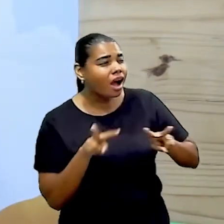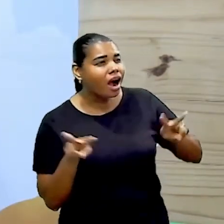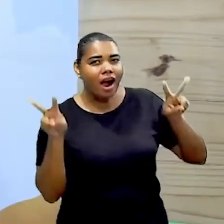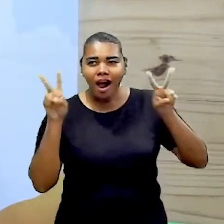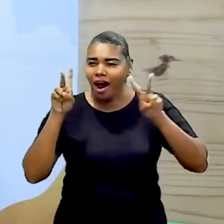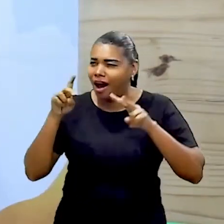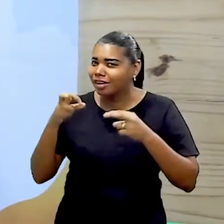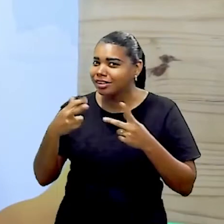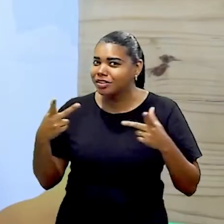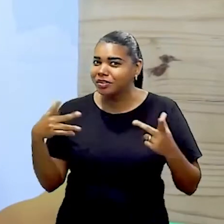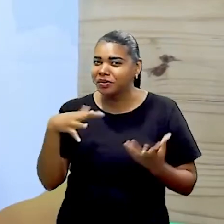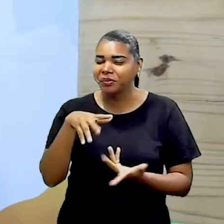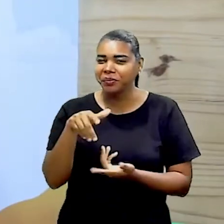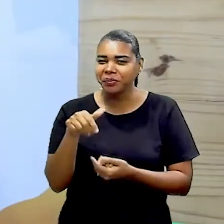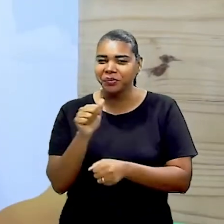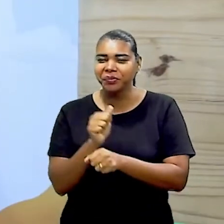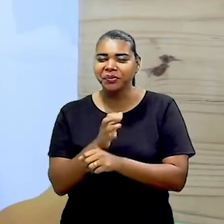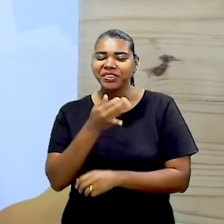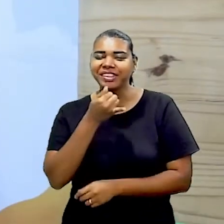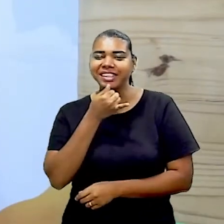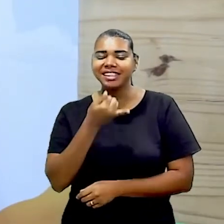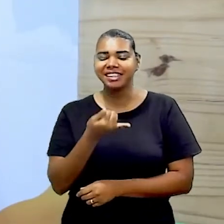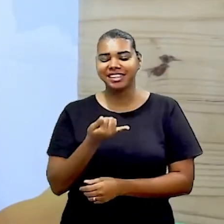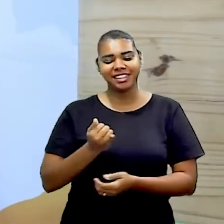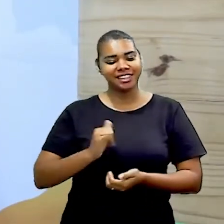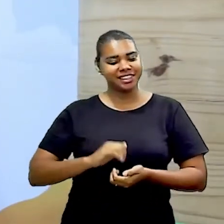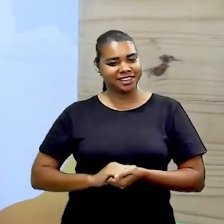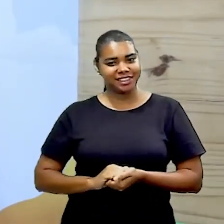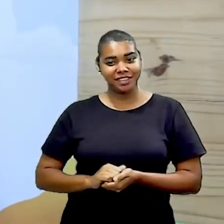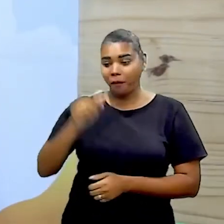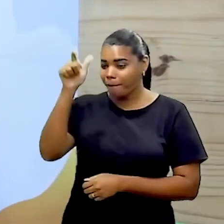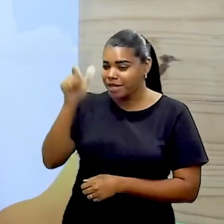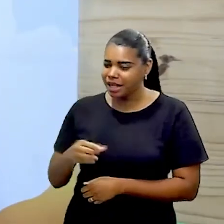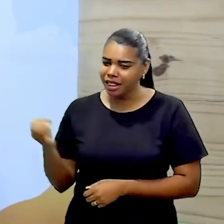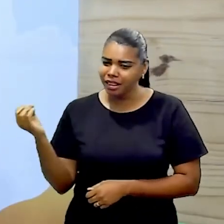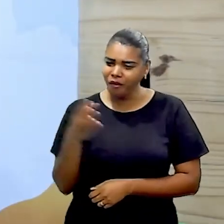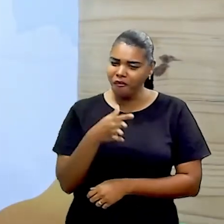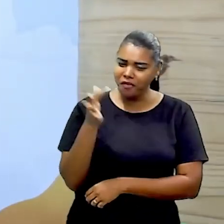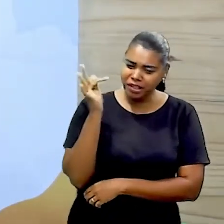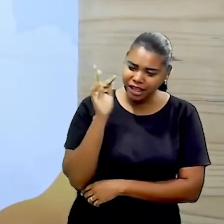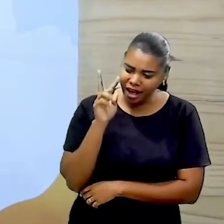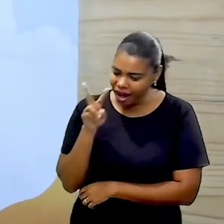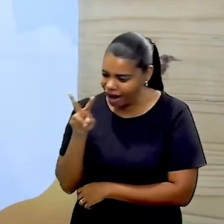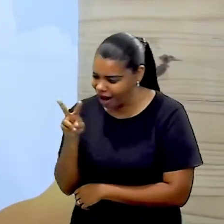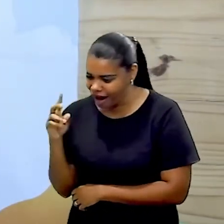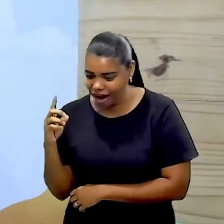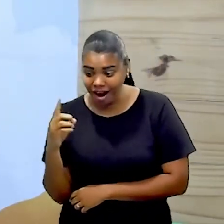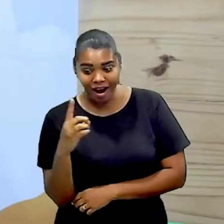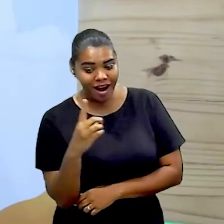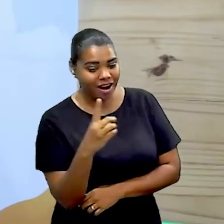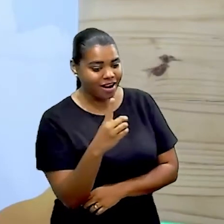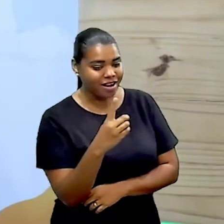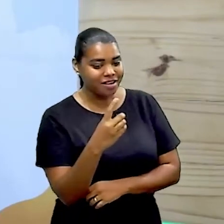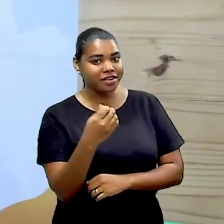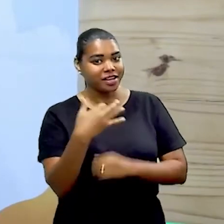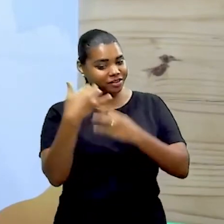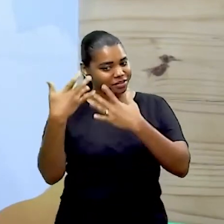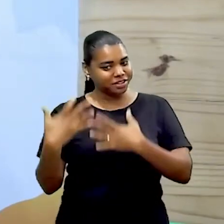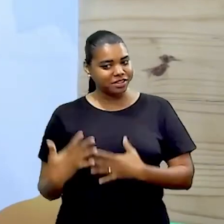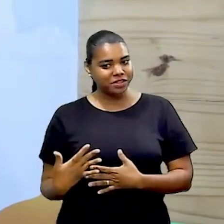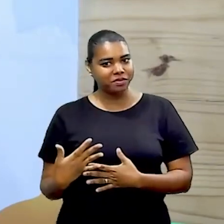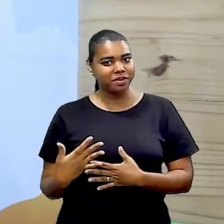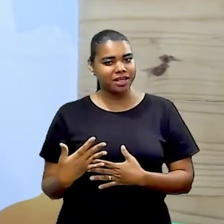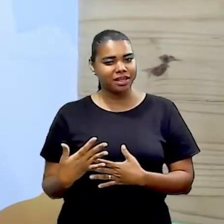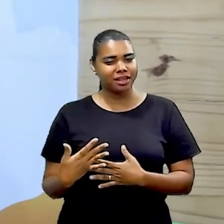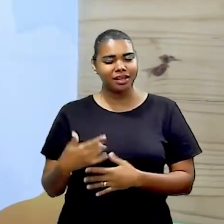você encontra um NPC, um personagem não jogável, NPC, e ele vai te passar uma missão secundária. E essa missão